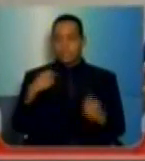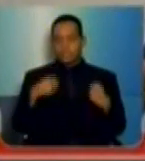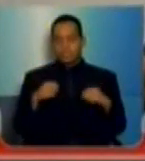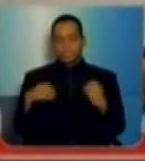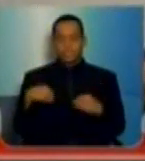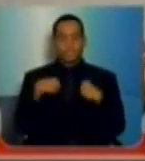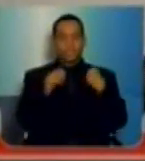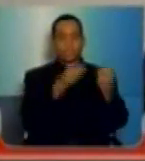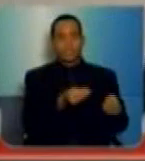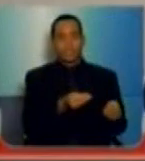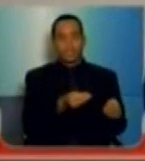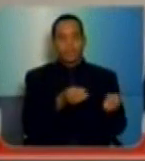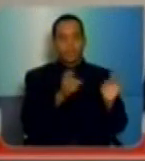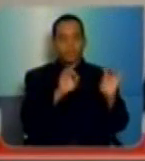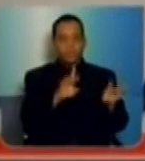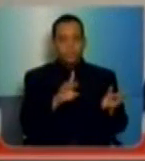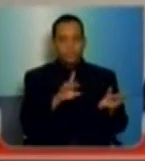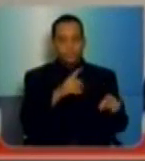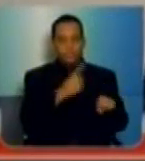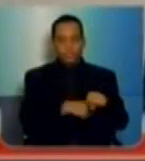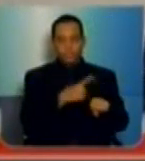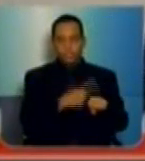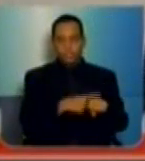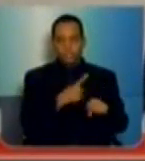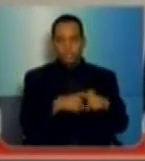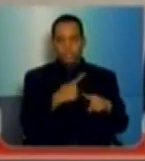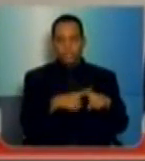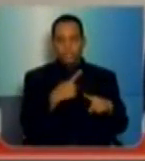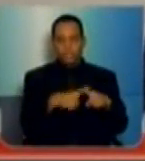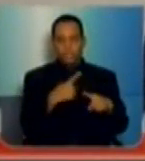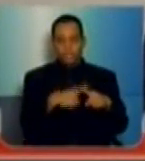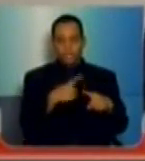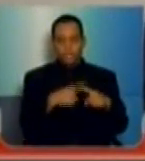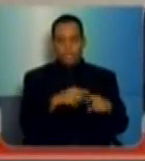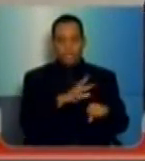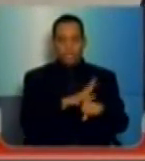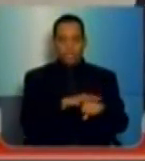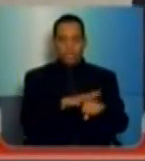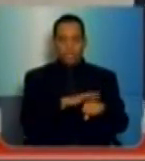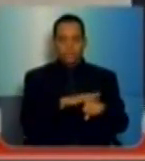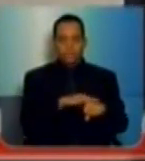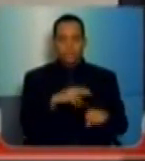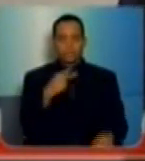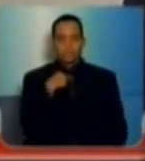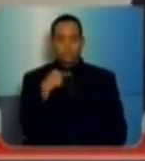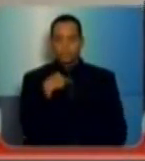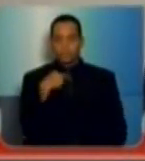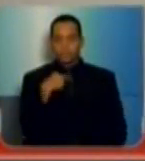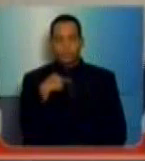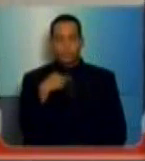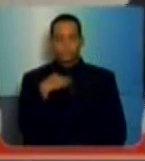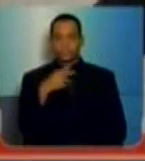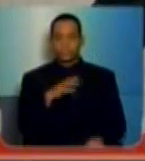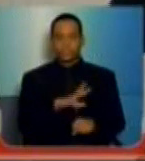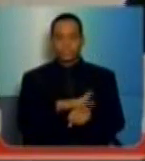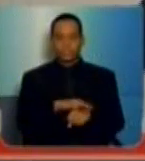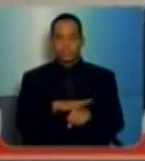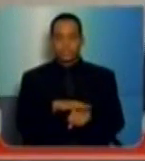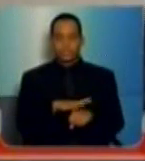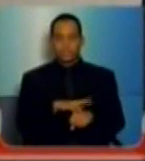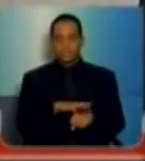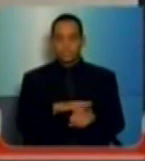porque adoeceram. Então, o professor hoje da rede municipal não pode mais adoecer. Então, esse mecanismo é um mecanismo